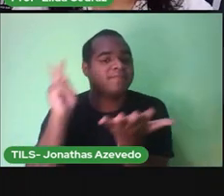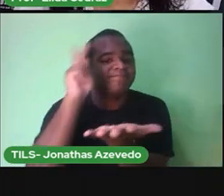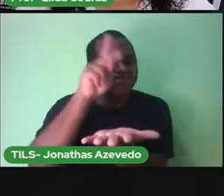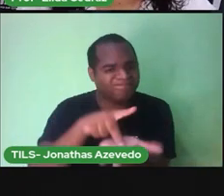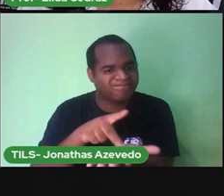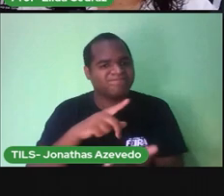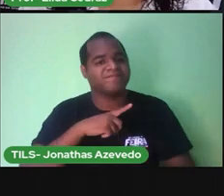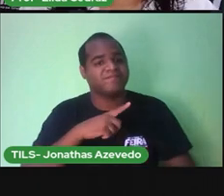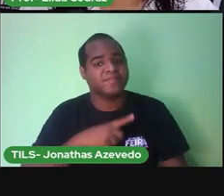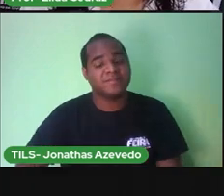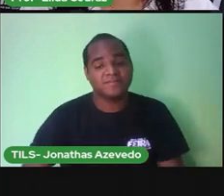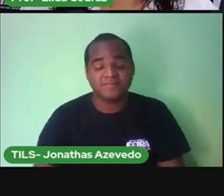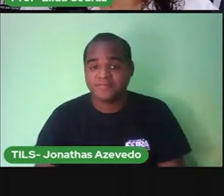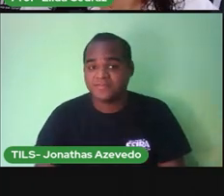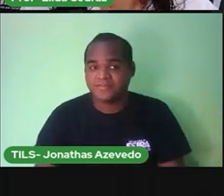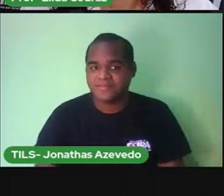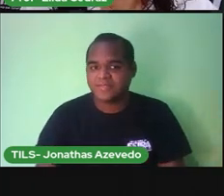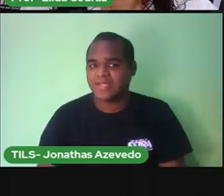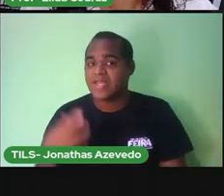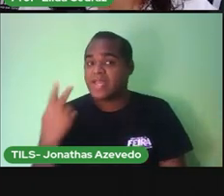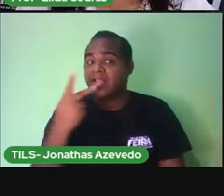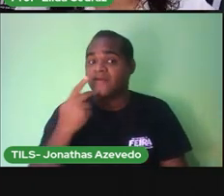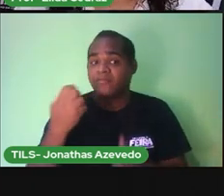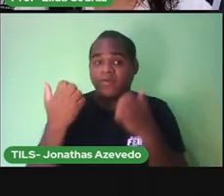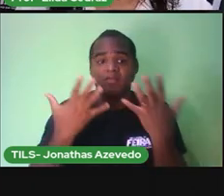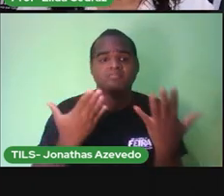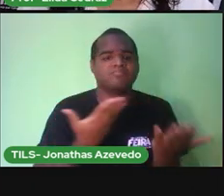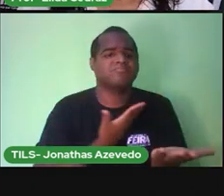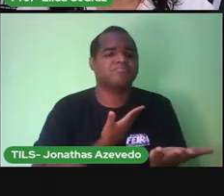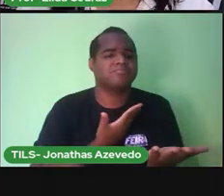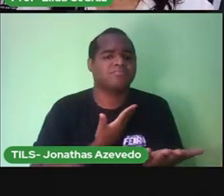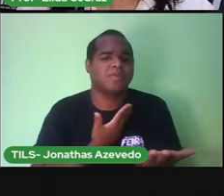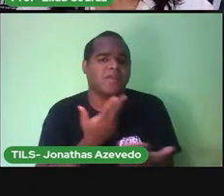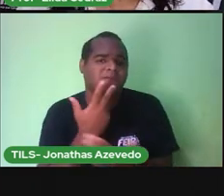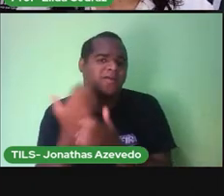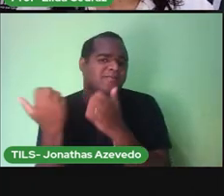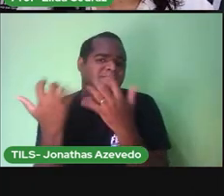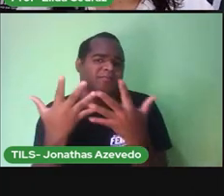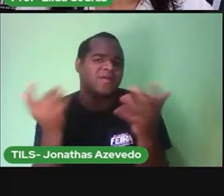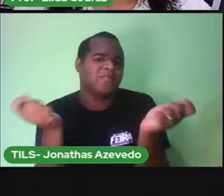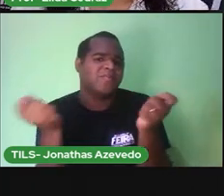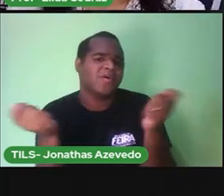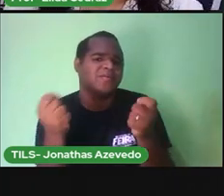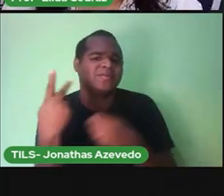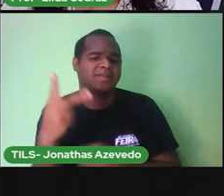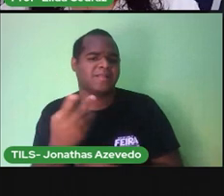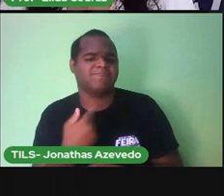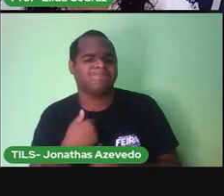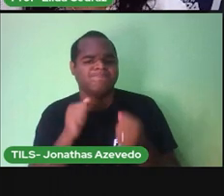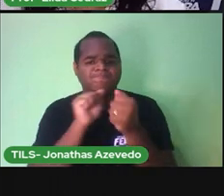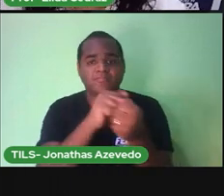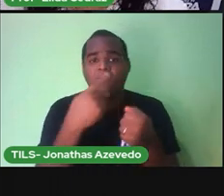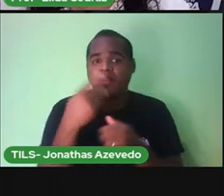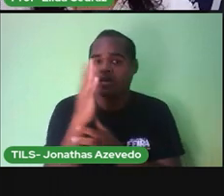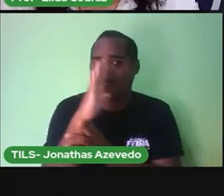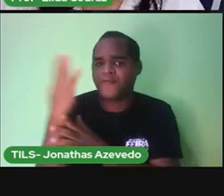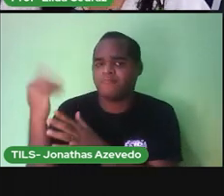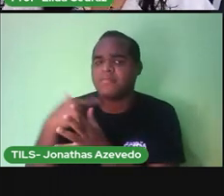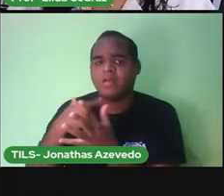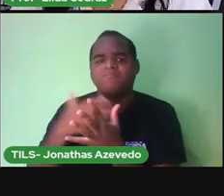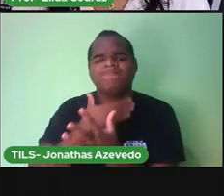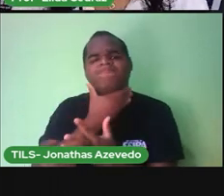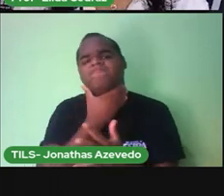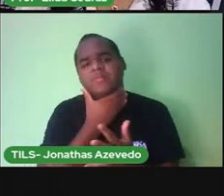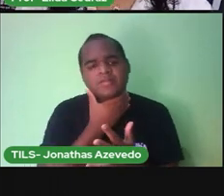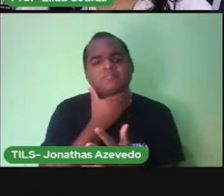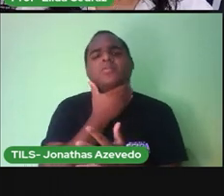Como o mede palmo falou comigo para que eu pudesse me soltar do galho? Lembra que o mede palmo estava